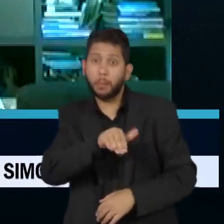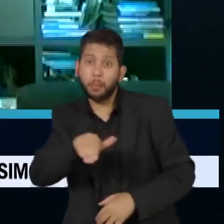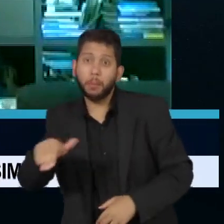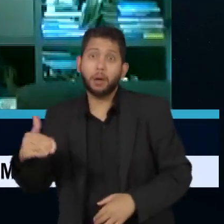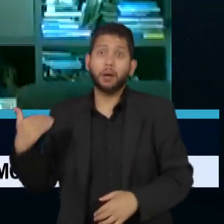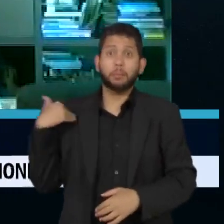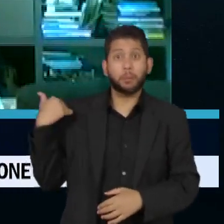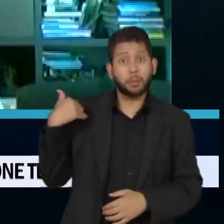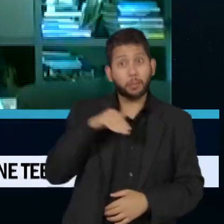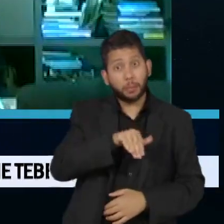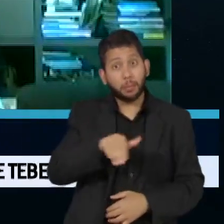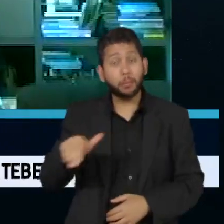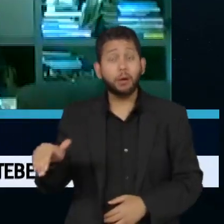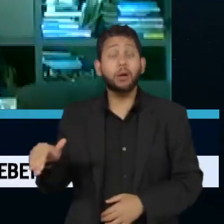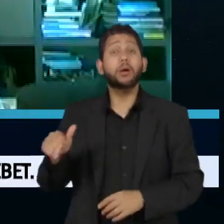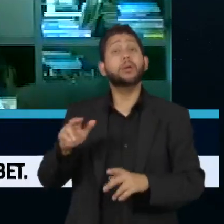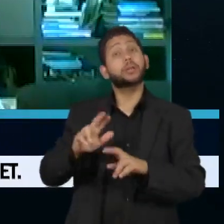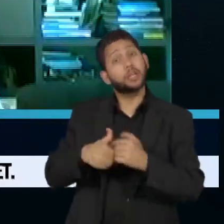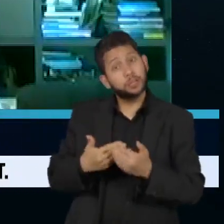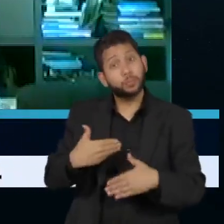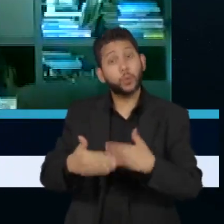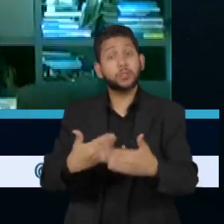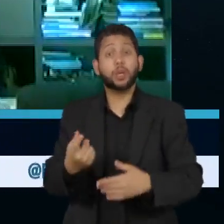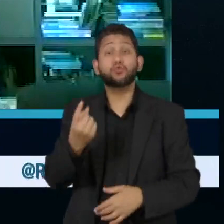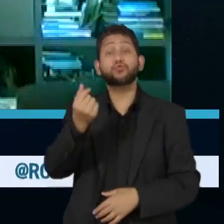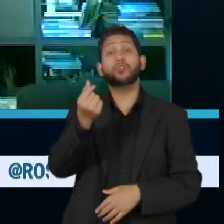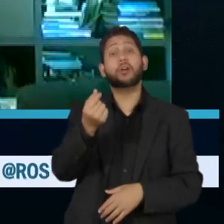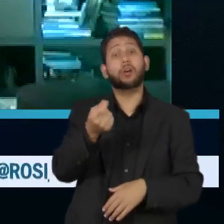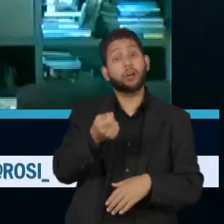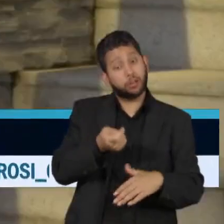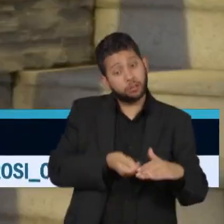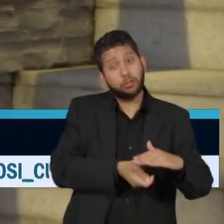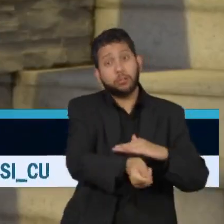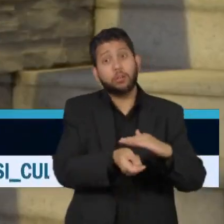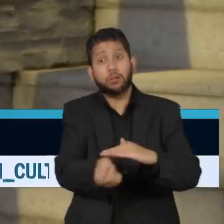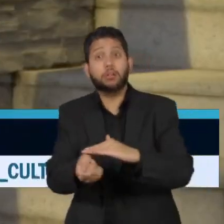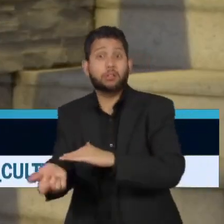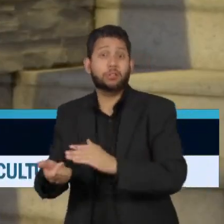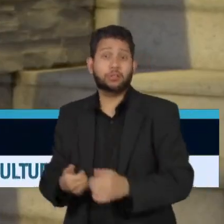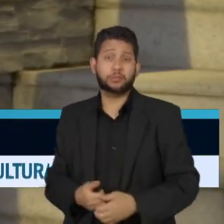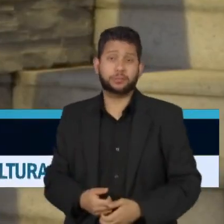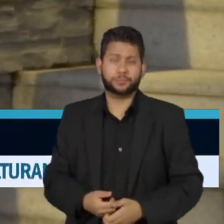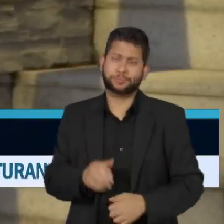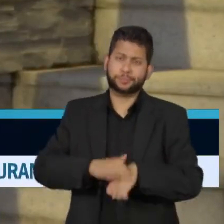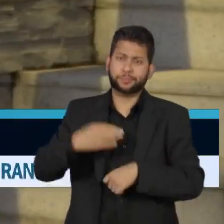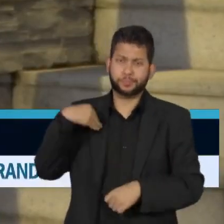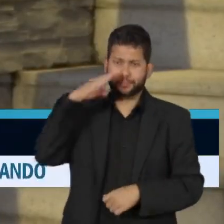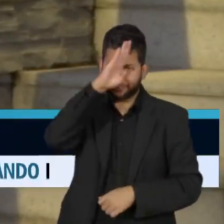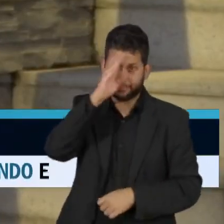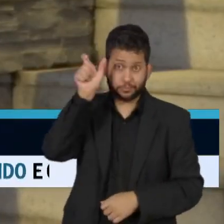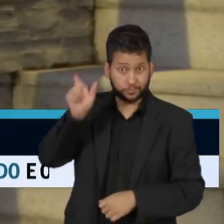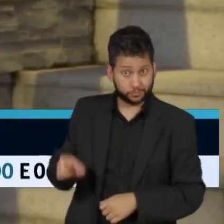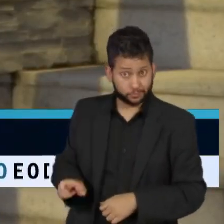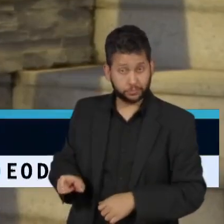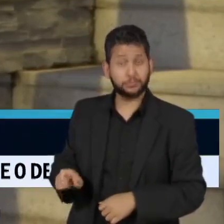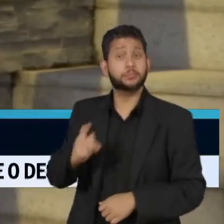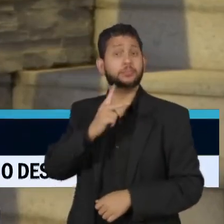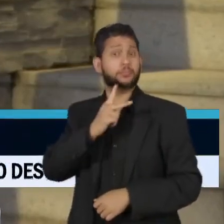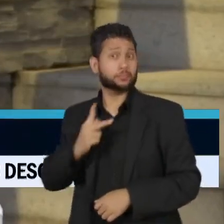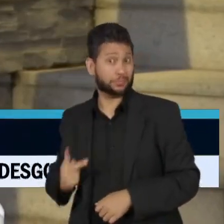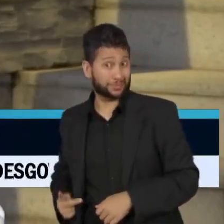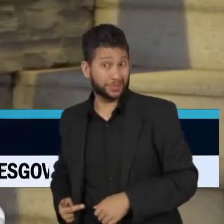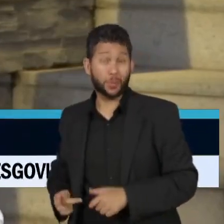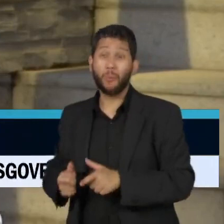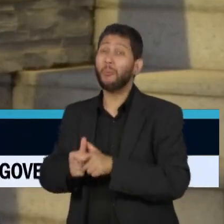a partir de um processo de distribuição de recursos. Jair Bolsonaro figura ainda como presidente com o